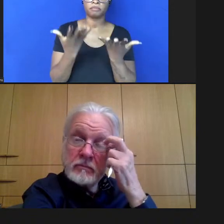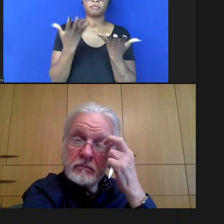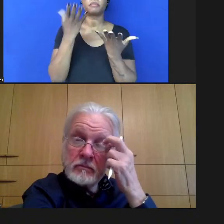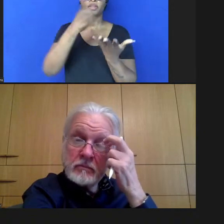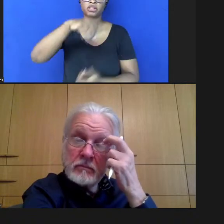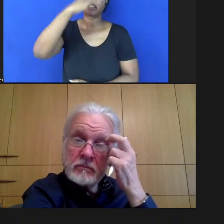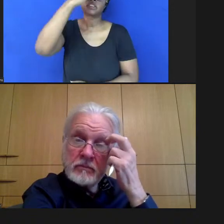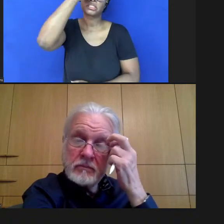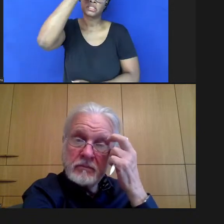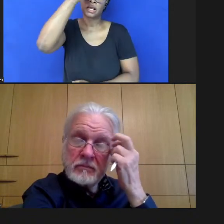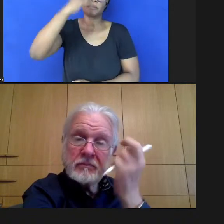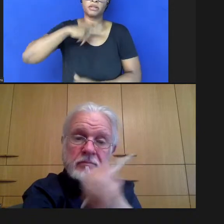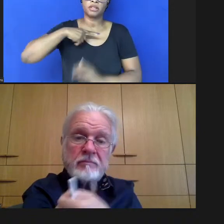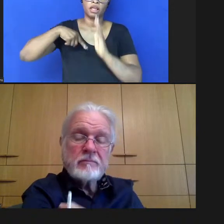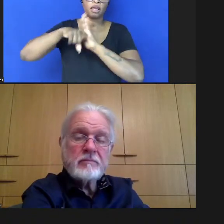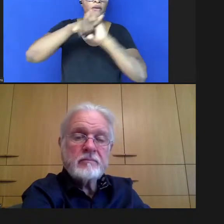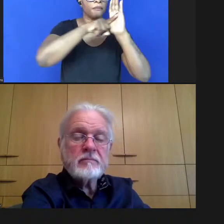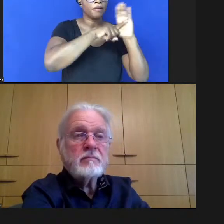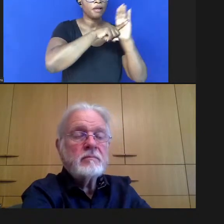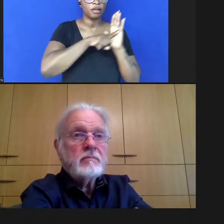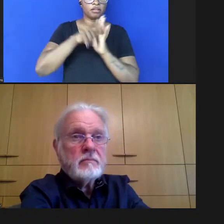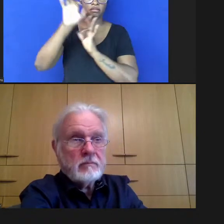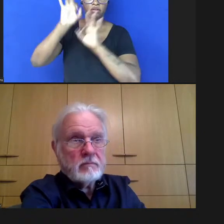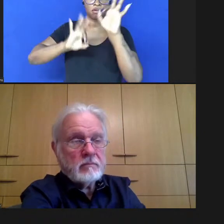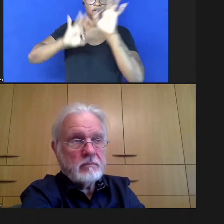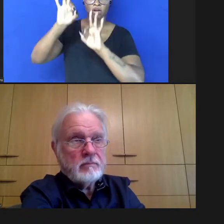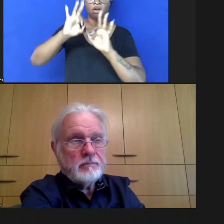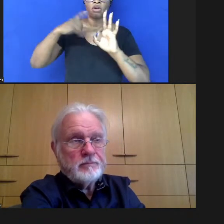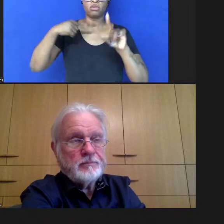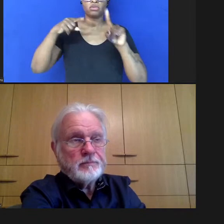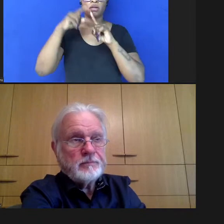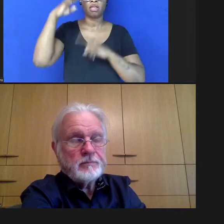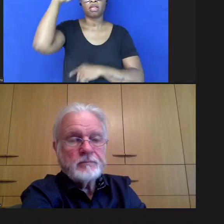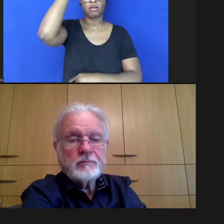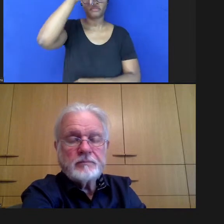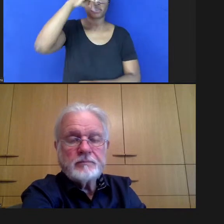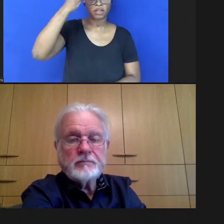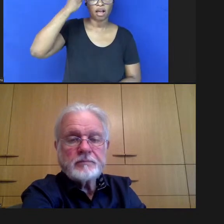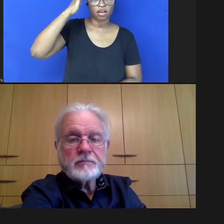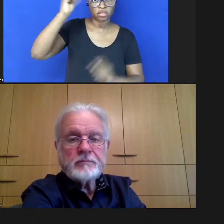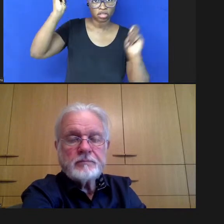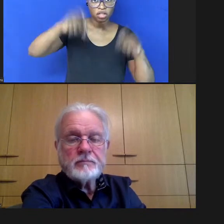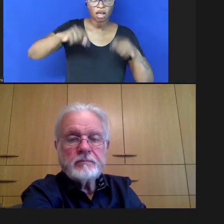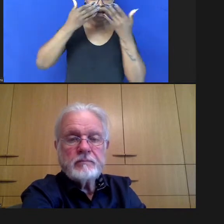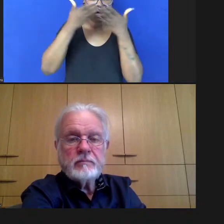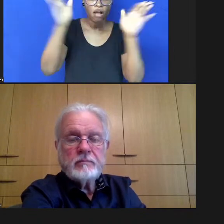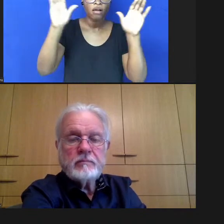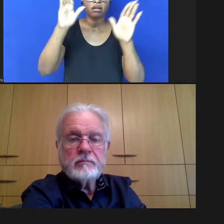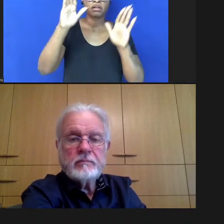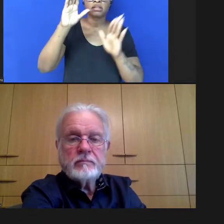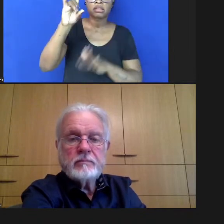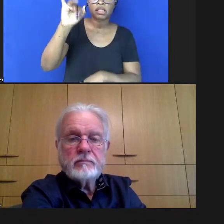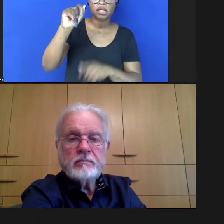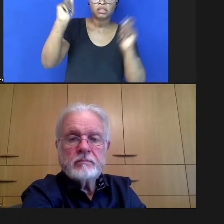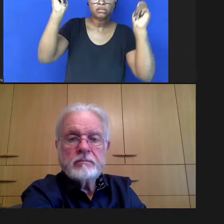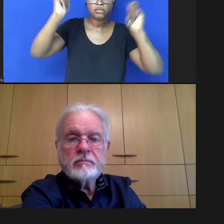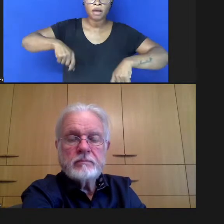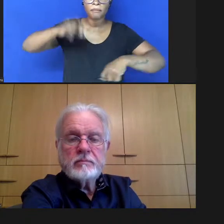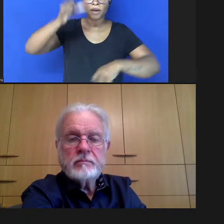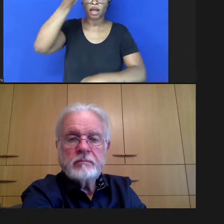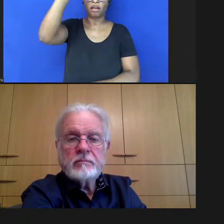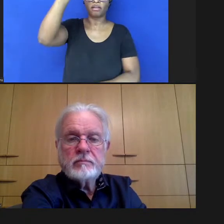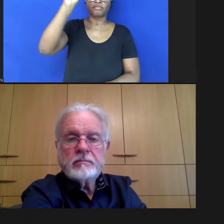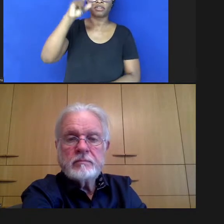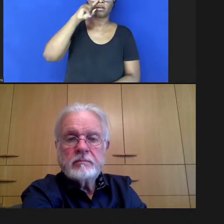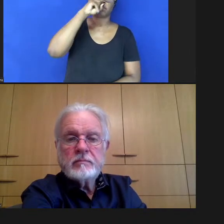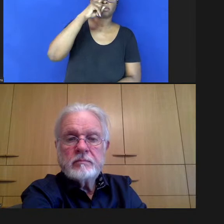que existem pesquisas encomendadas ou denunciosas você acha que com a abertura de dados vai ser possível inibir essas práticas vamos